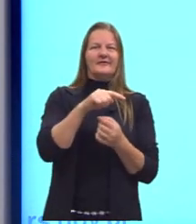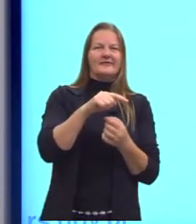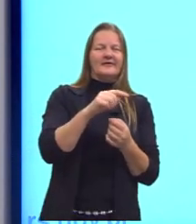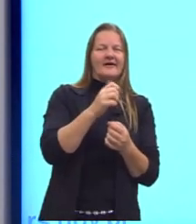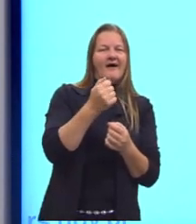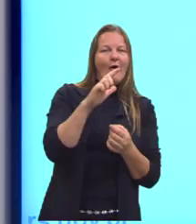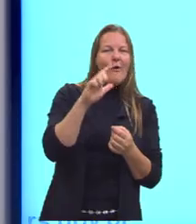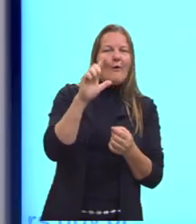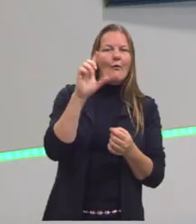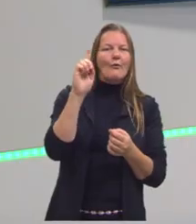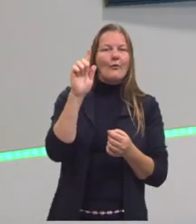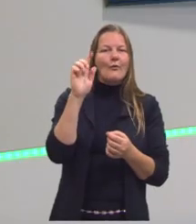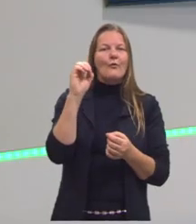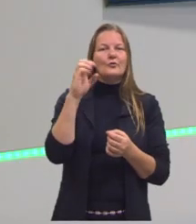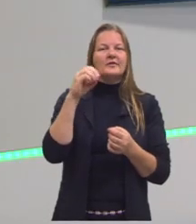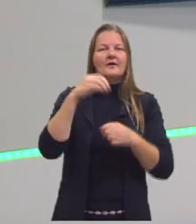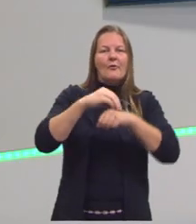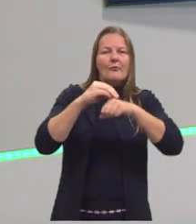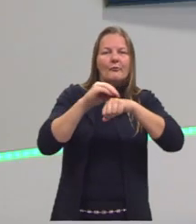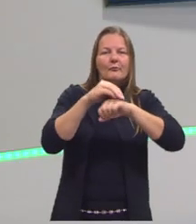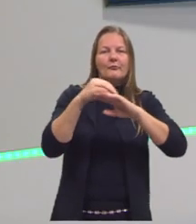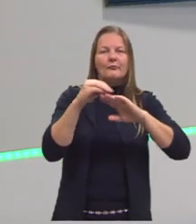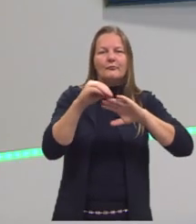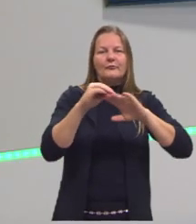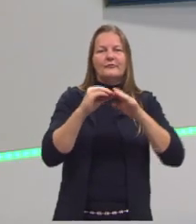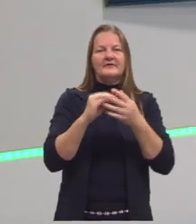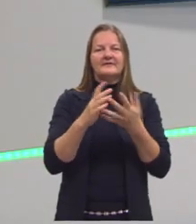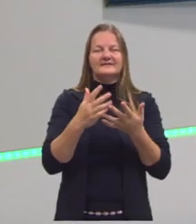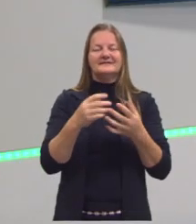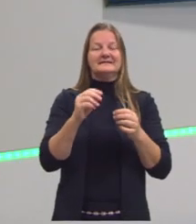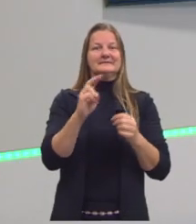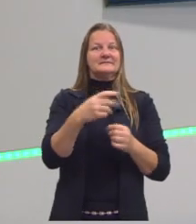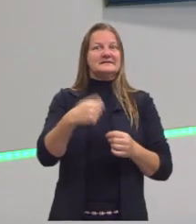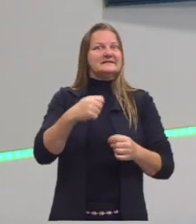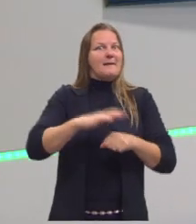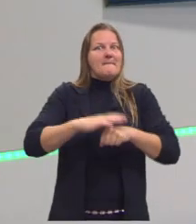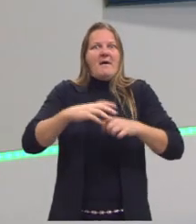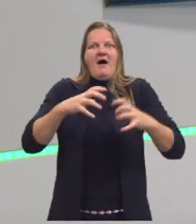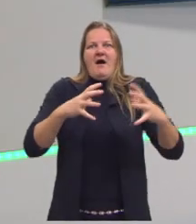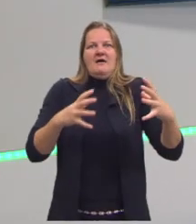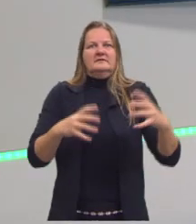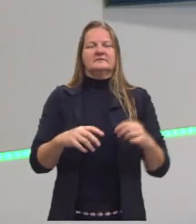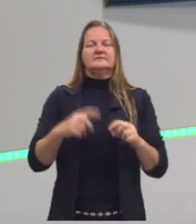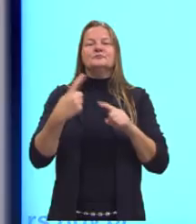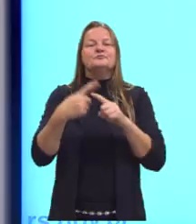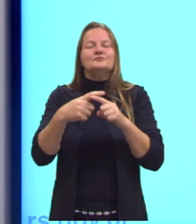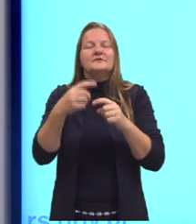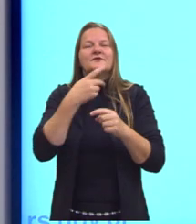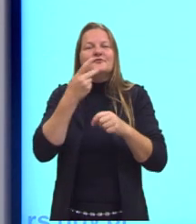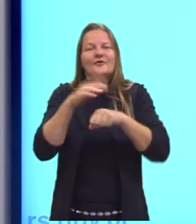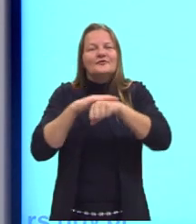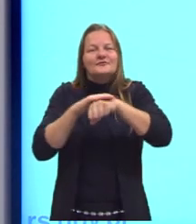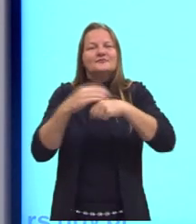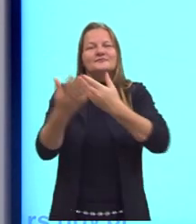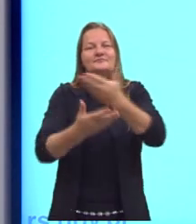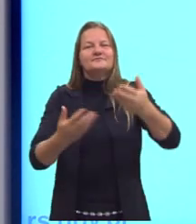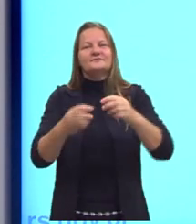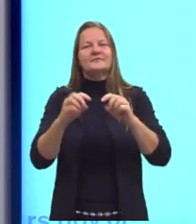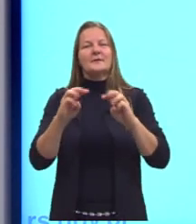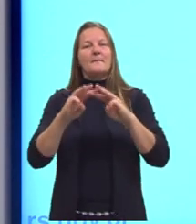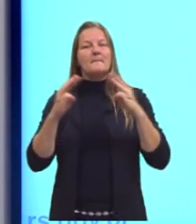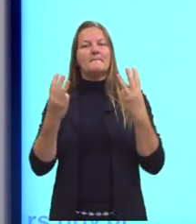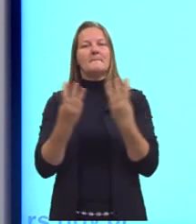que é isso que a gente está falando? Volume, massa, tamanho. Isso tem relação, então, com o conceito de